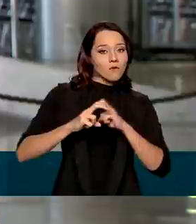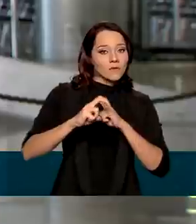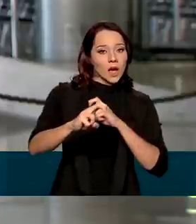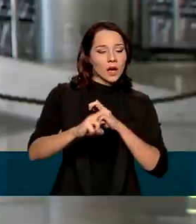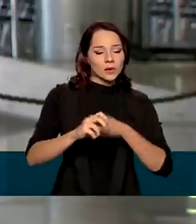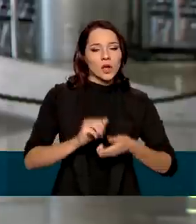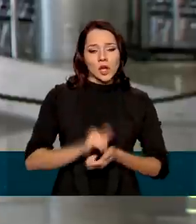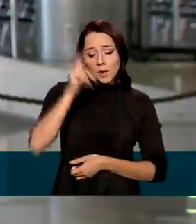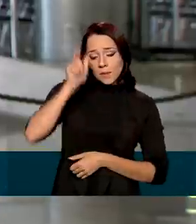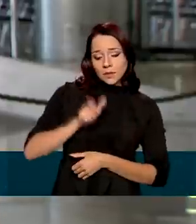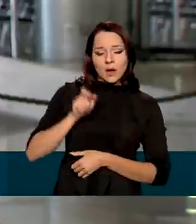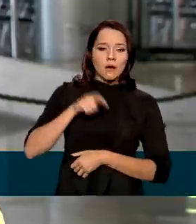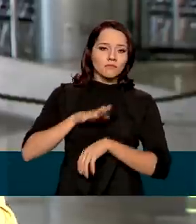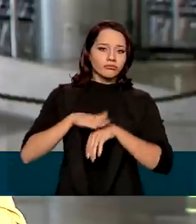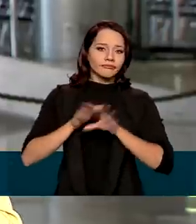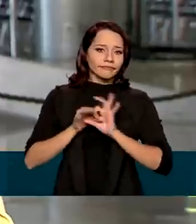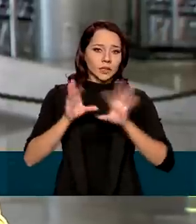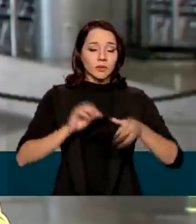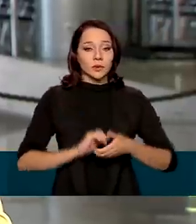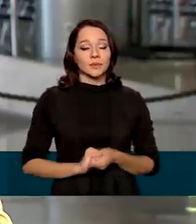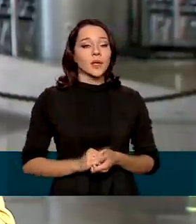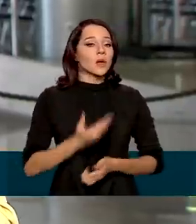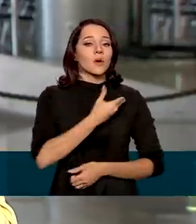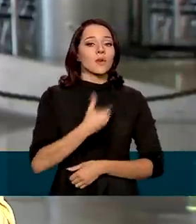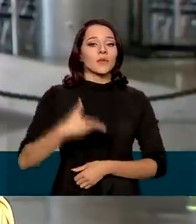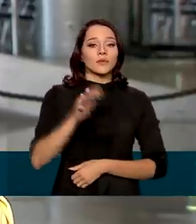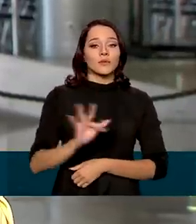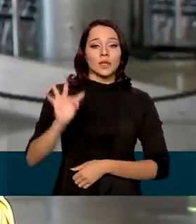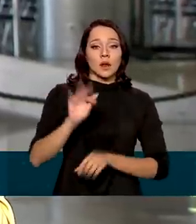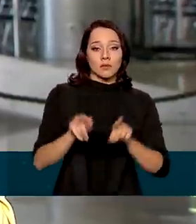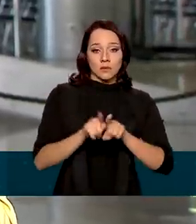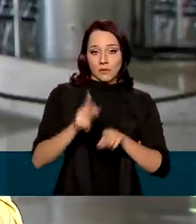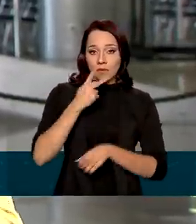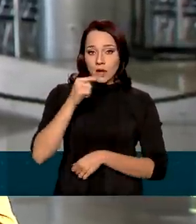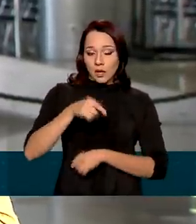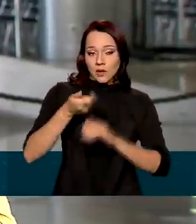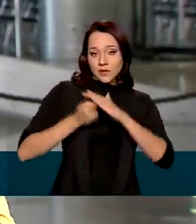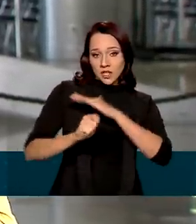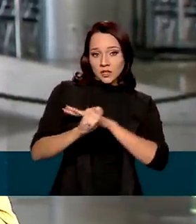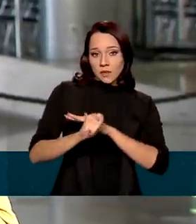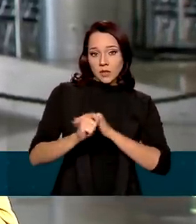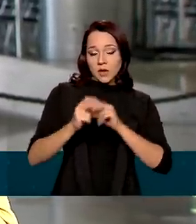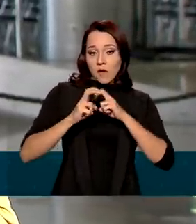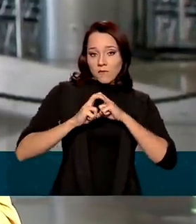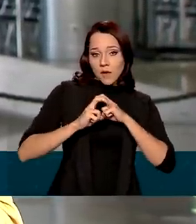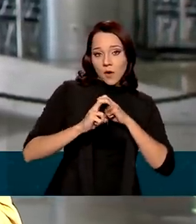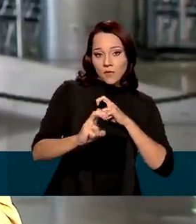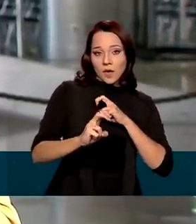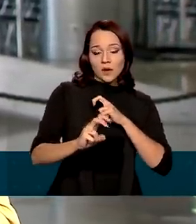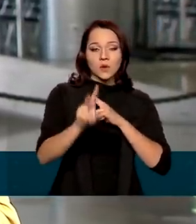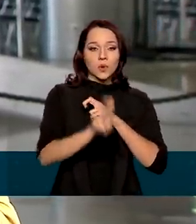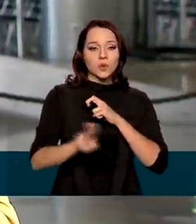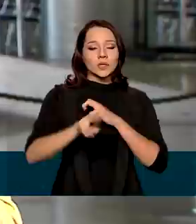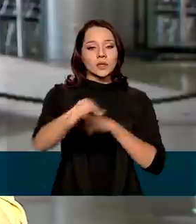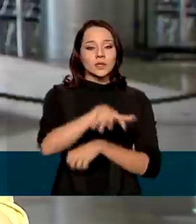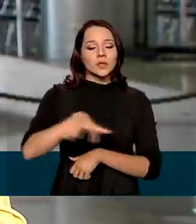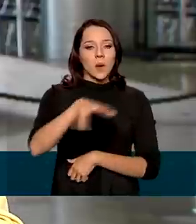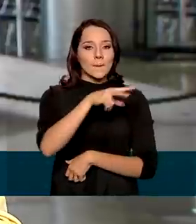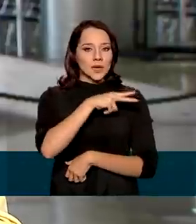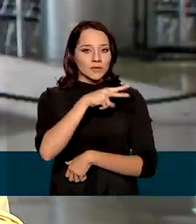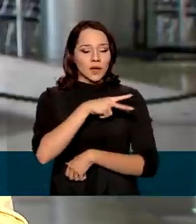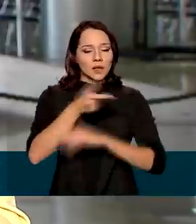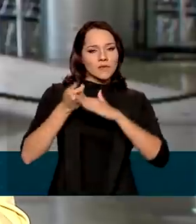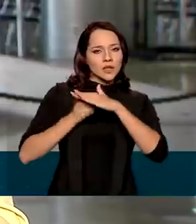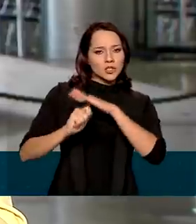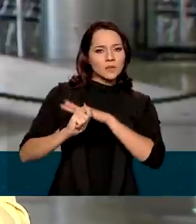operador ferroviário independente. E, segundo o governo federal, até agora, os investimentos ferroviários por meio do setor privado,